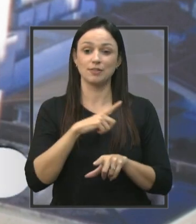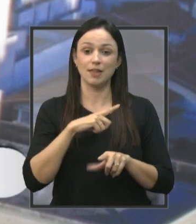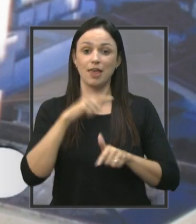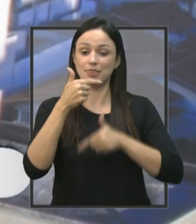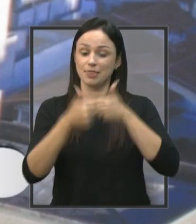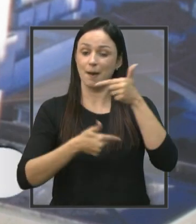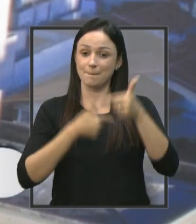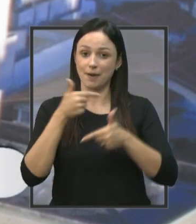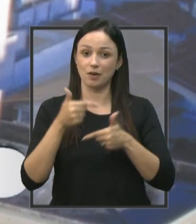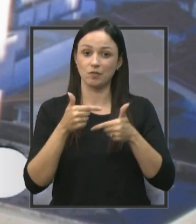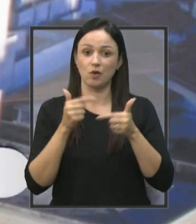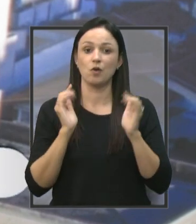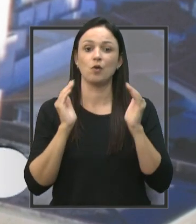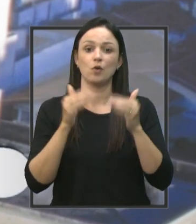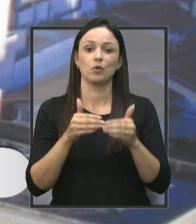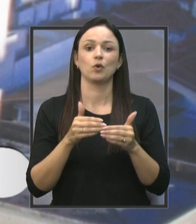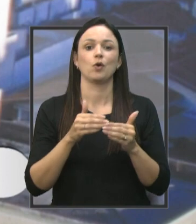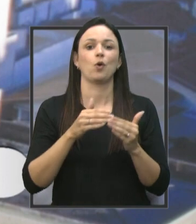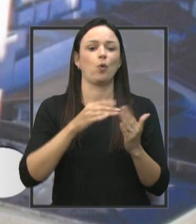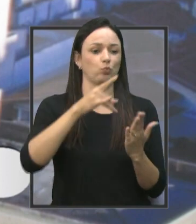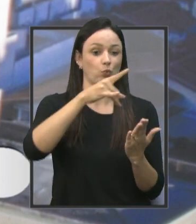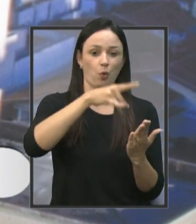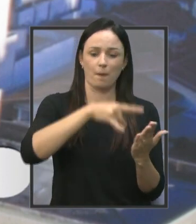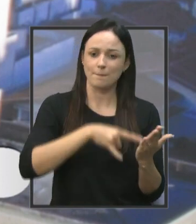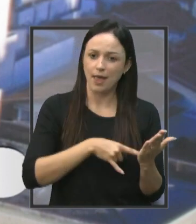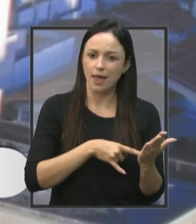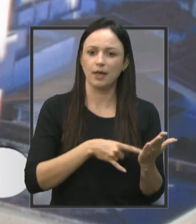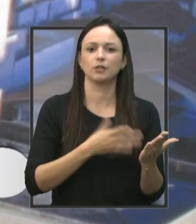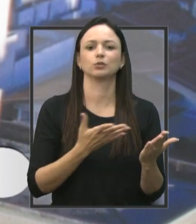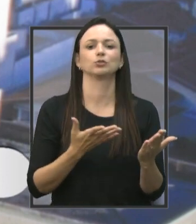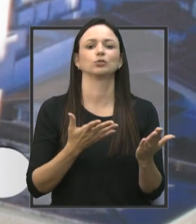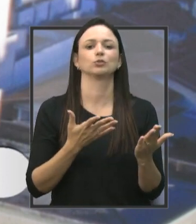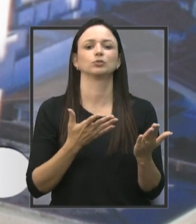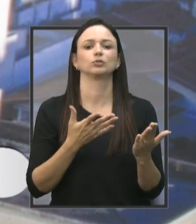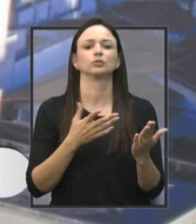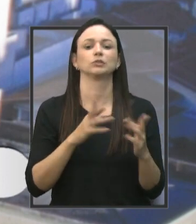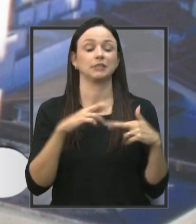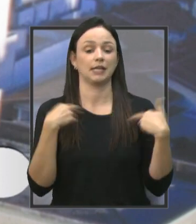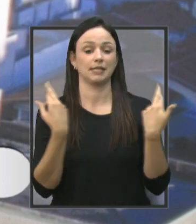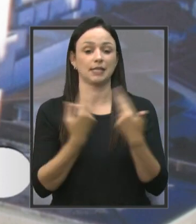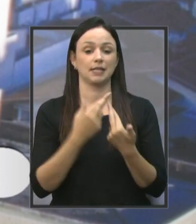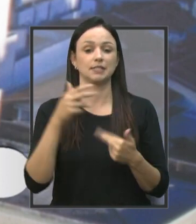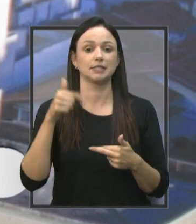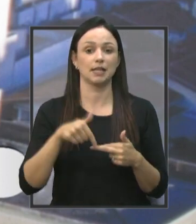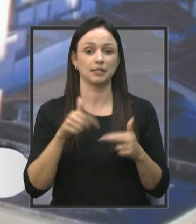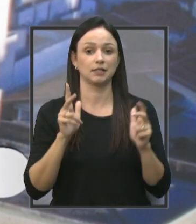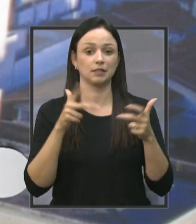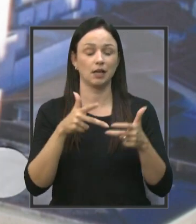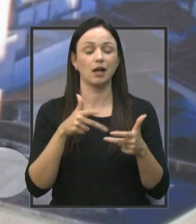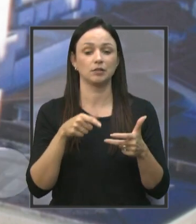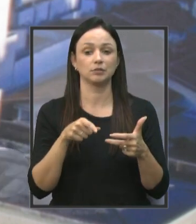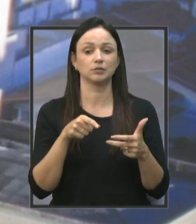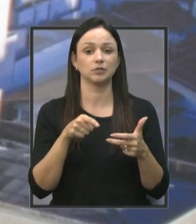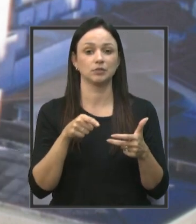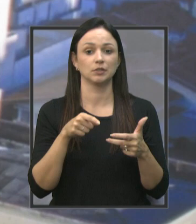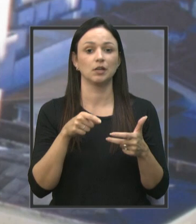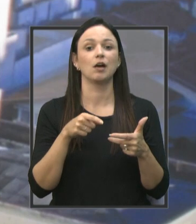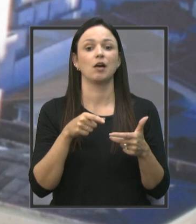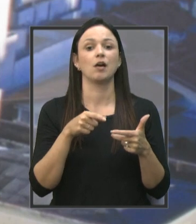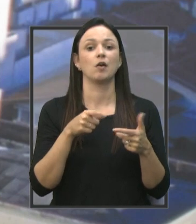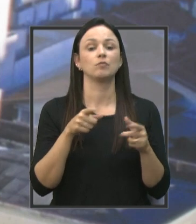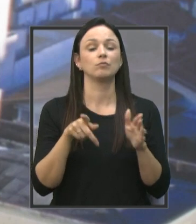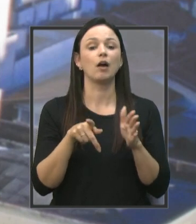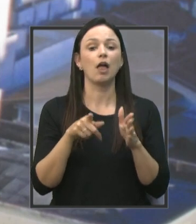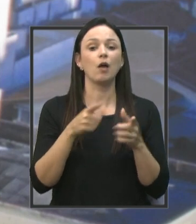voltado, através de documentação, em sessão da Câmara Municipal, voltado para a violência